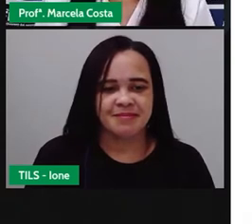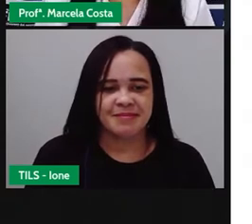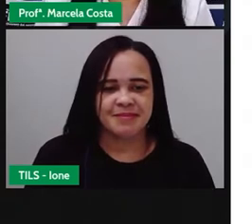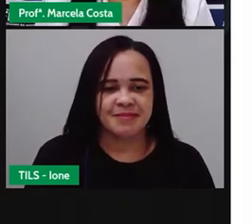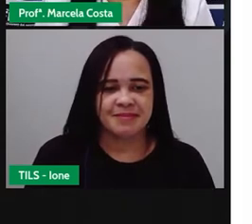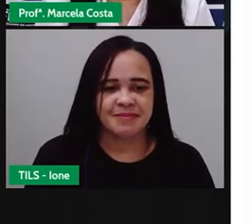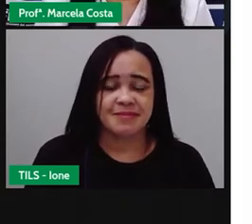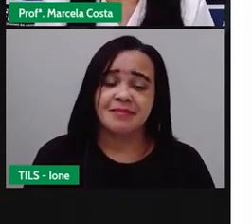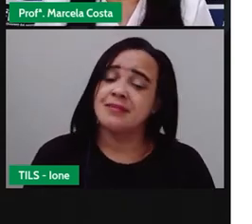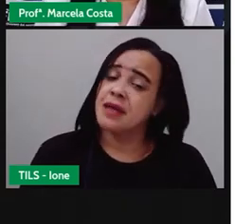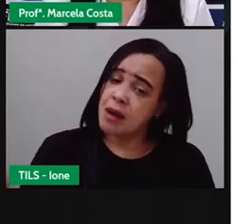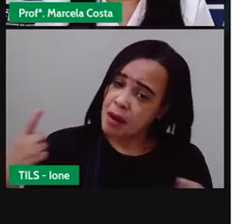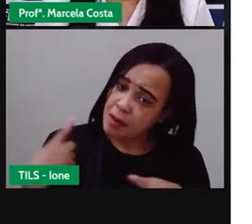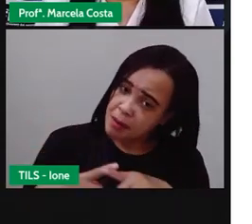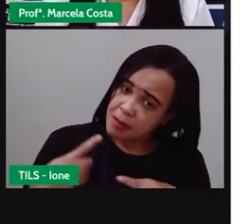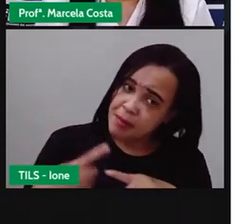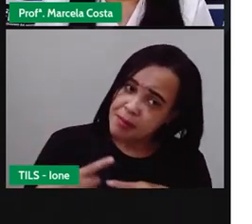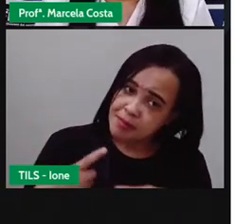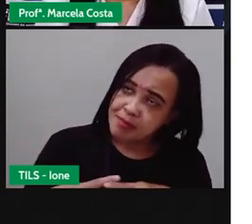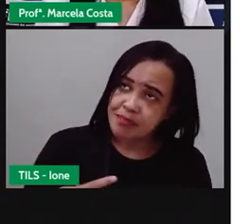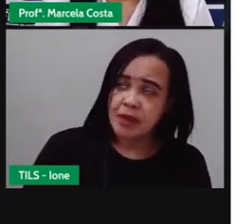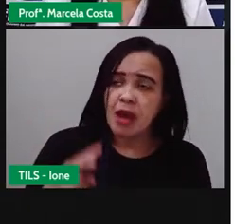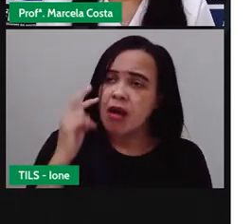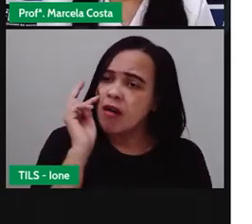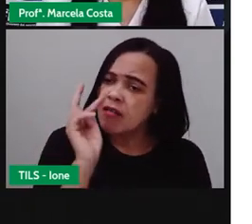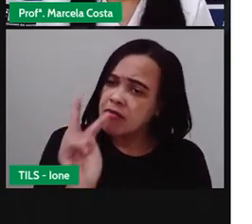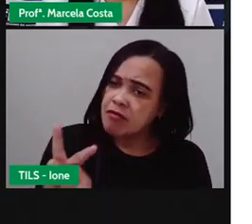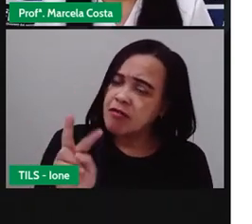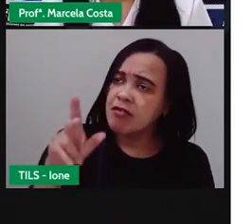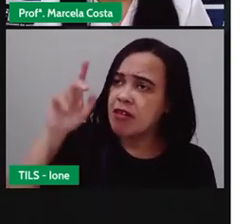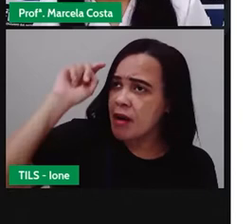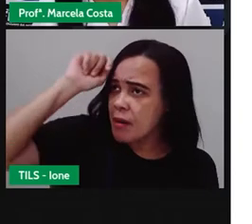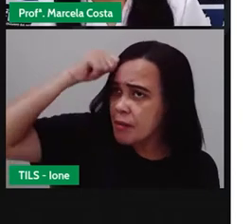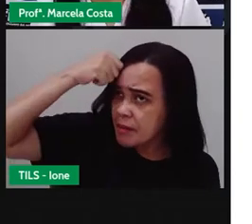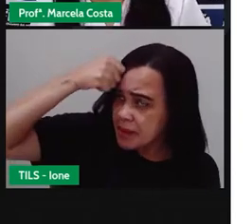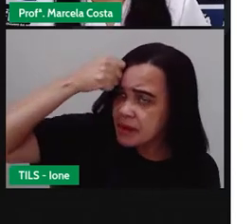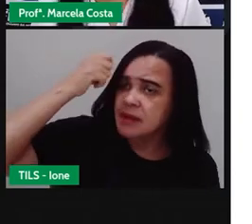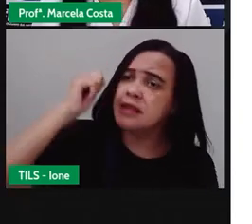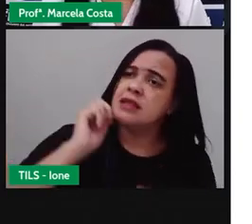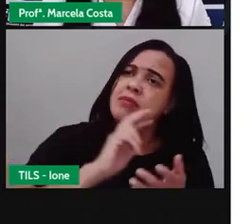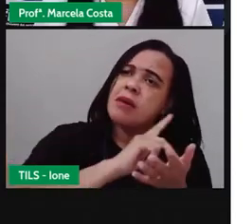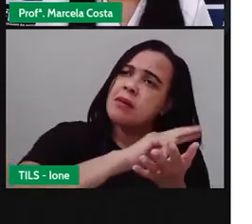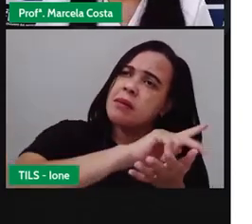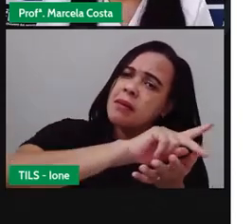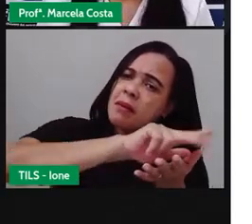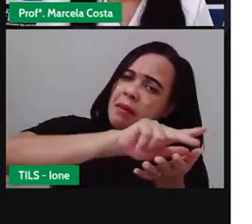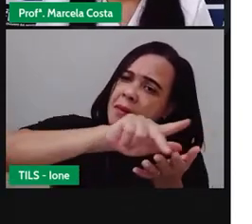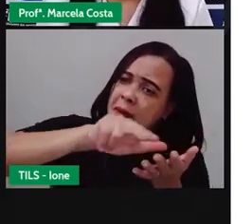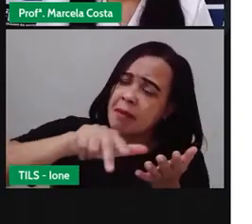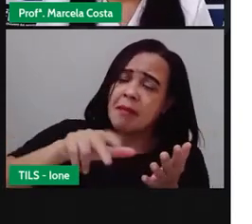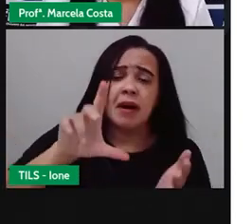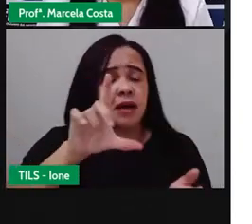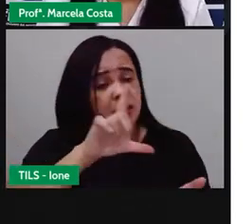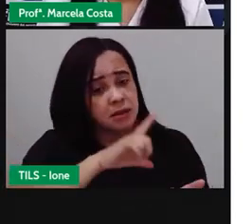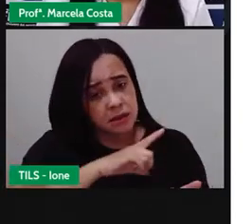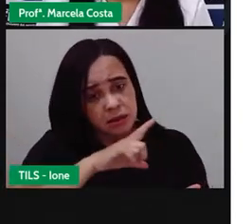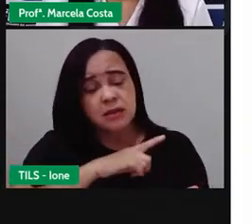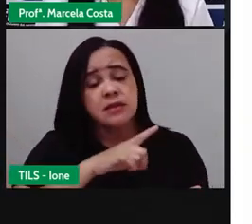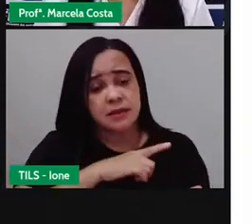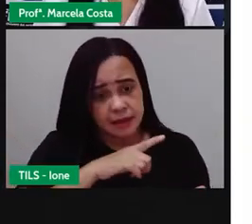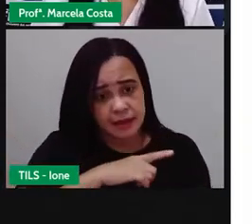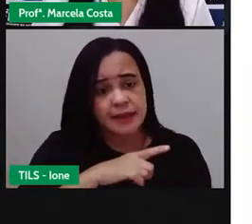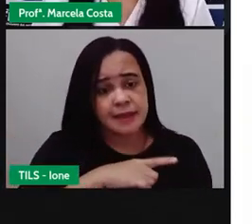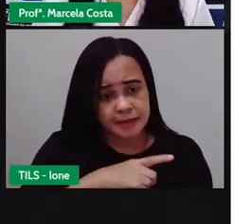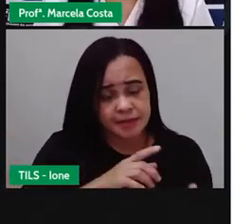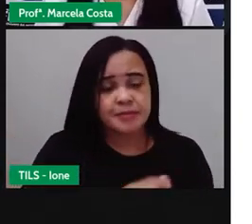Por que a gente vê a cor preta em diversos elementos da natureza, em diversos elementos do nosso cotidiano?